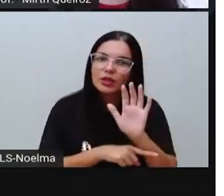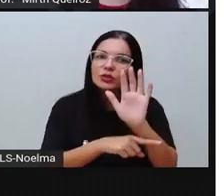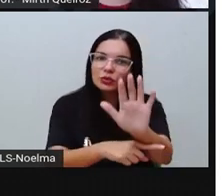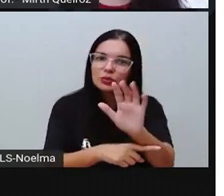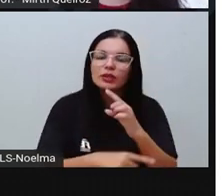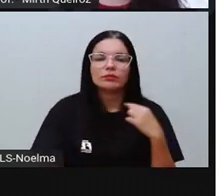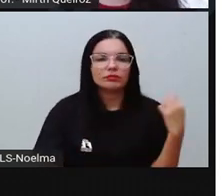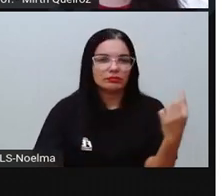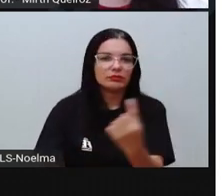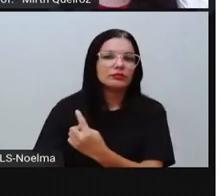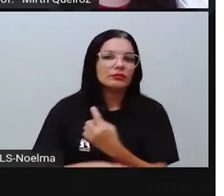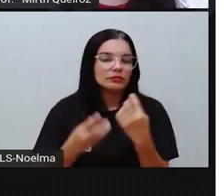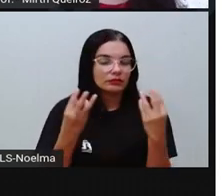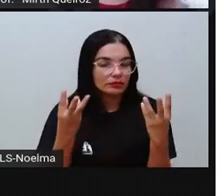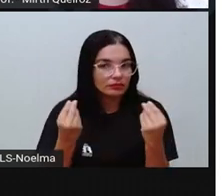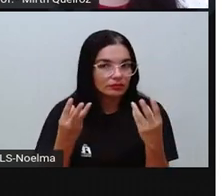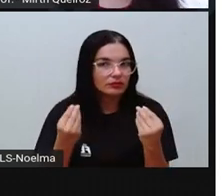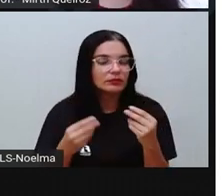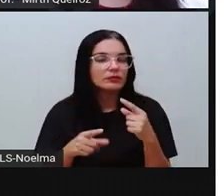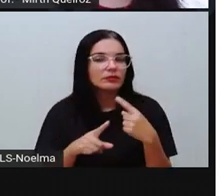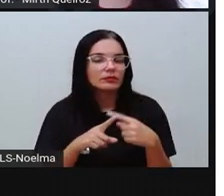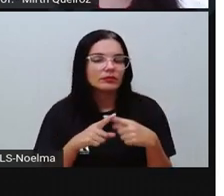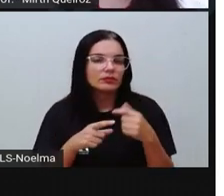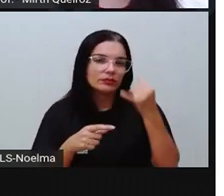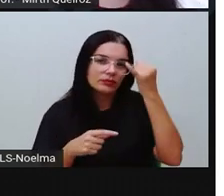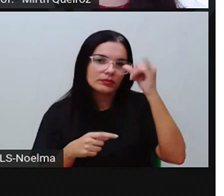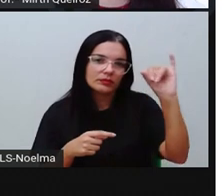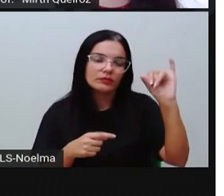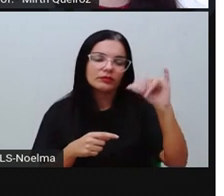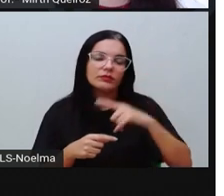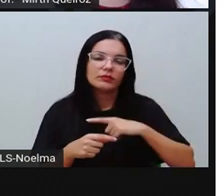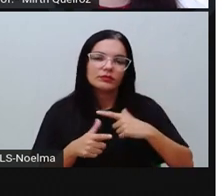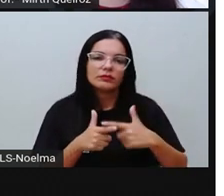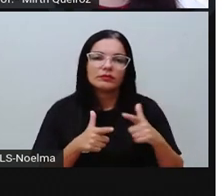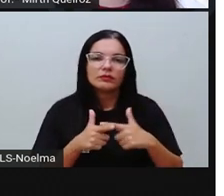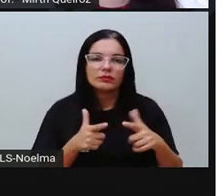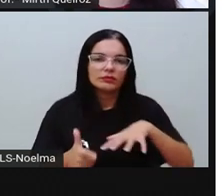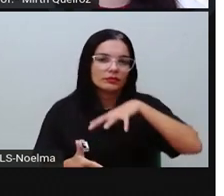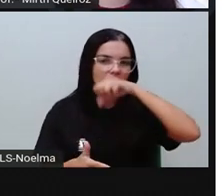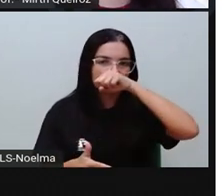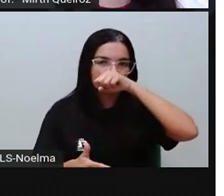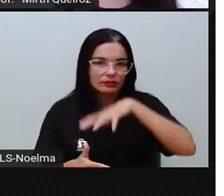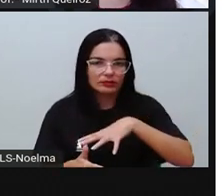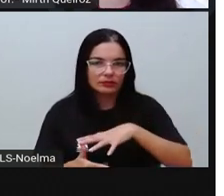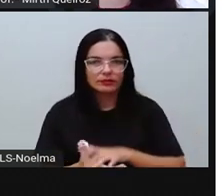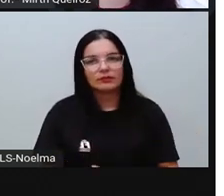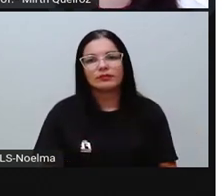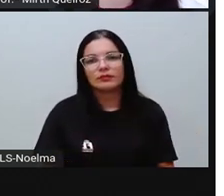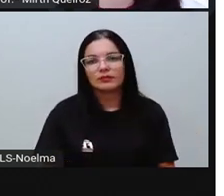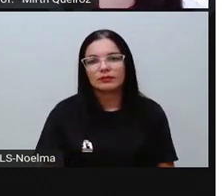gás para que ele não fique em grande quantidade aí na nossa atmosfera, certo?